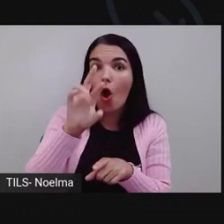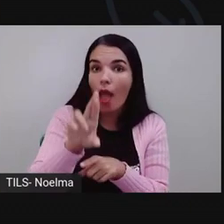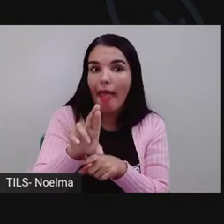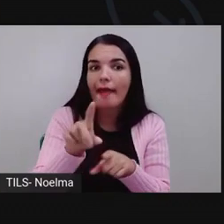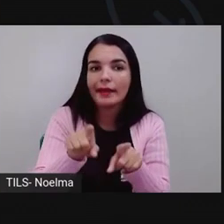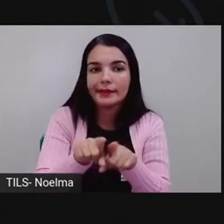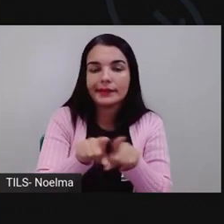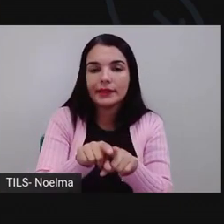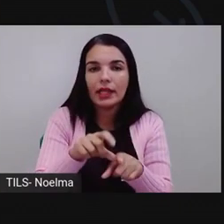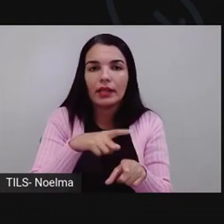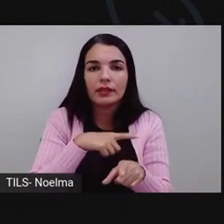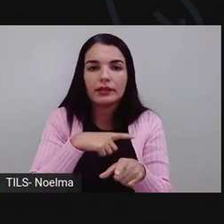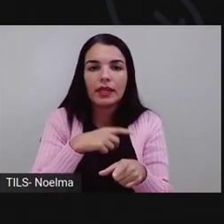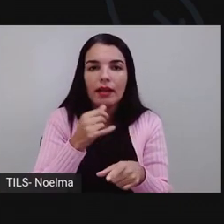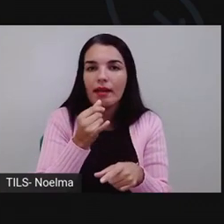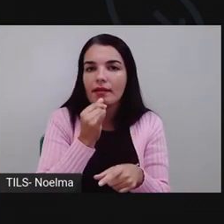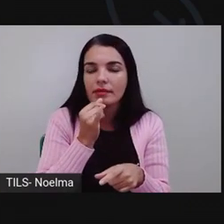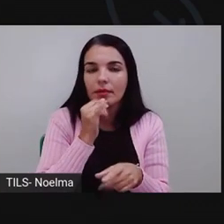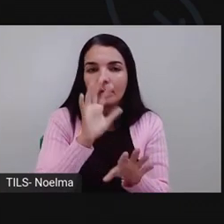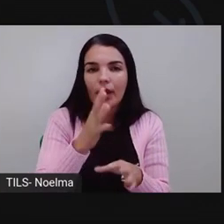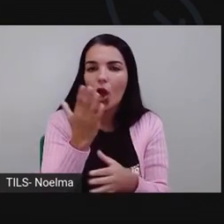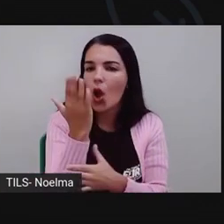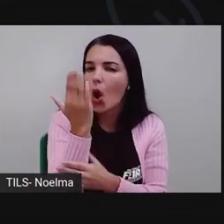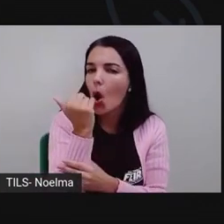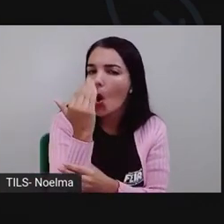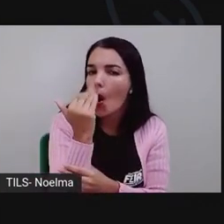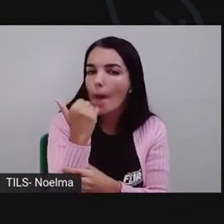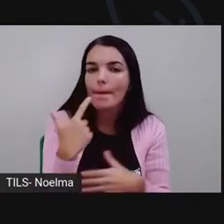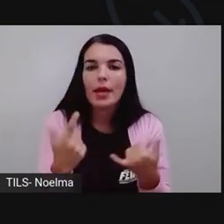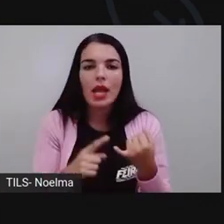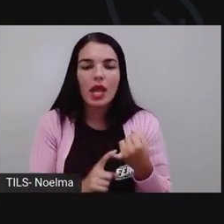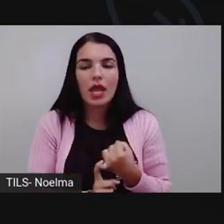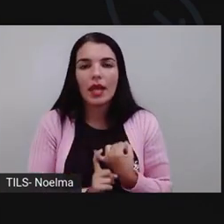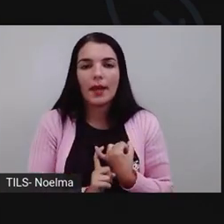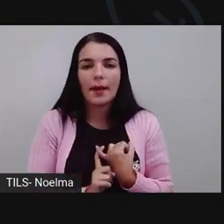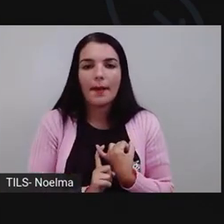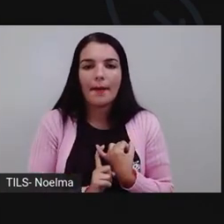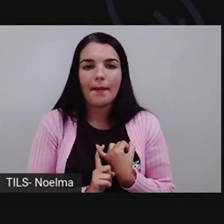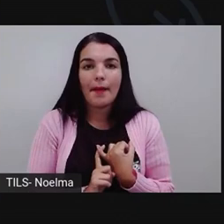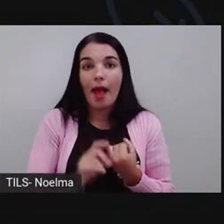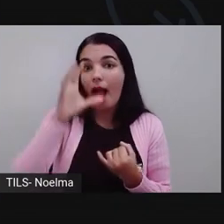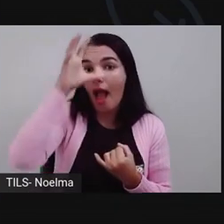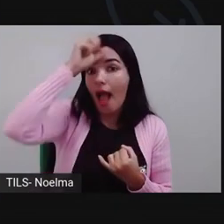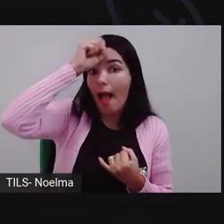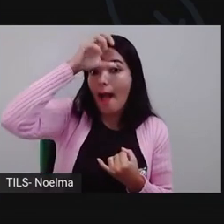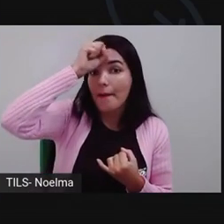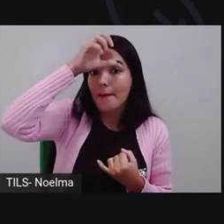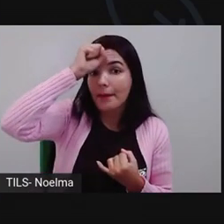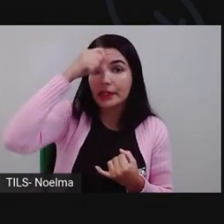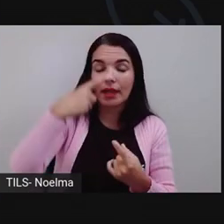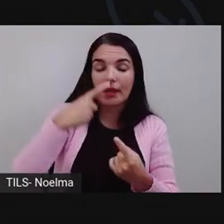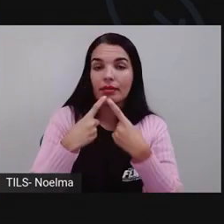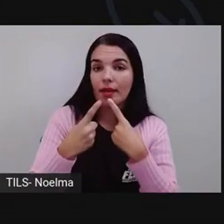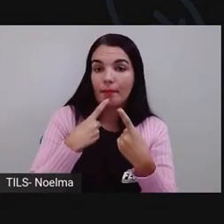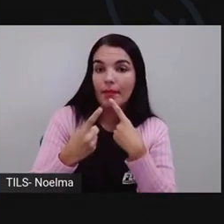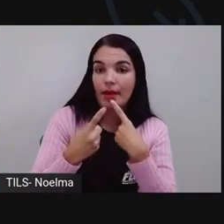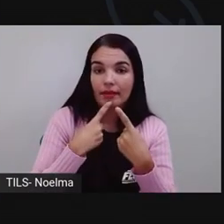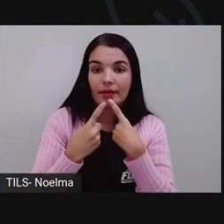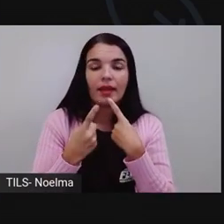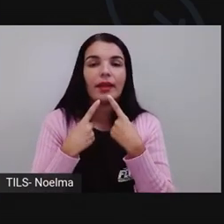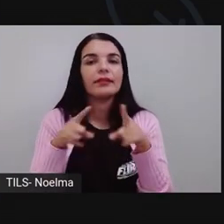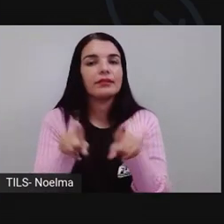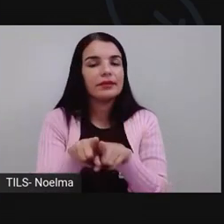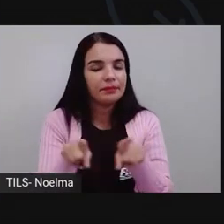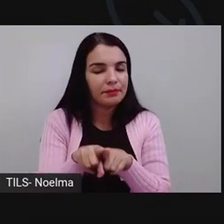Nesse caso aí nós temos comer, nós temos o verbo aprender, debater, são